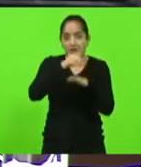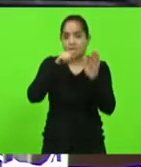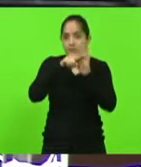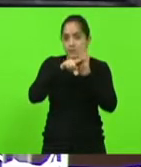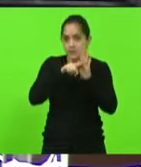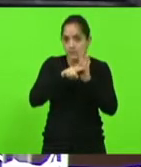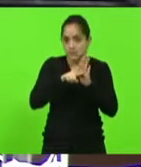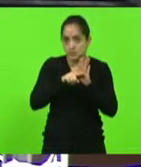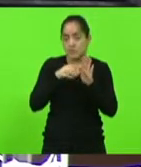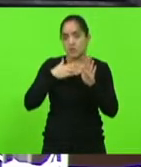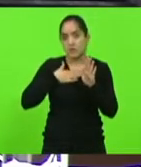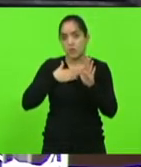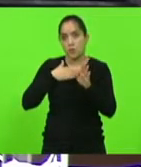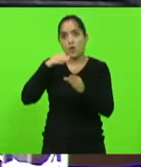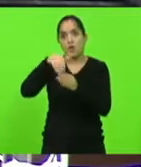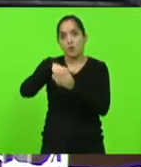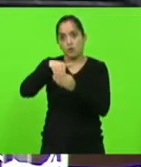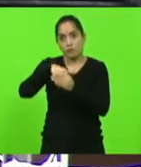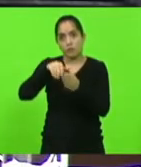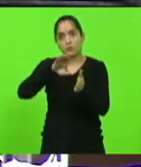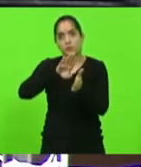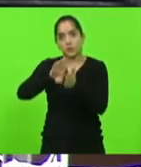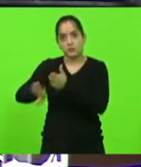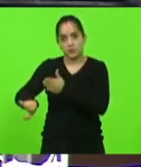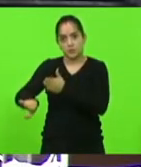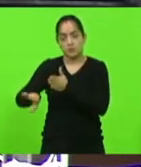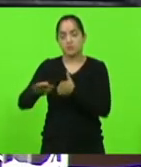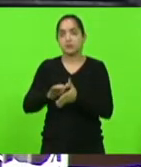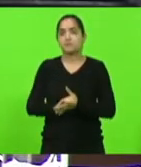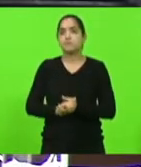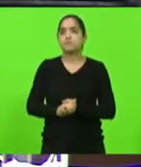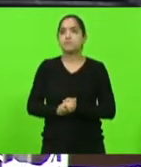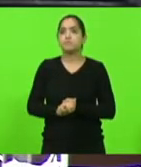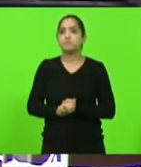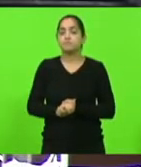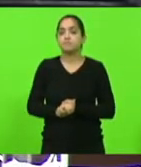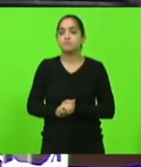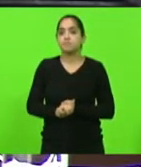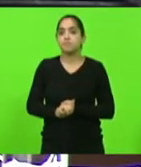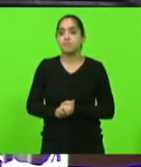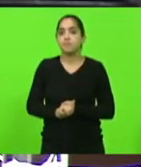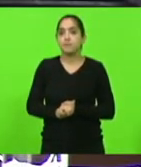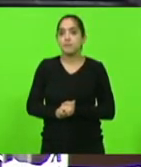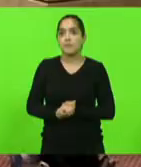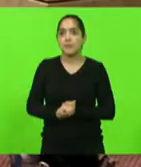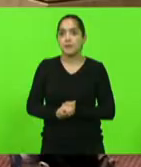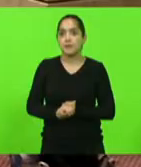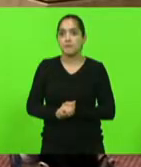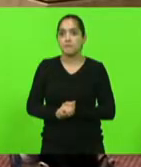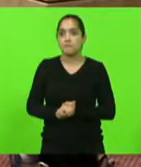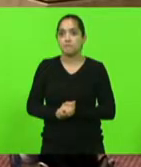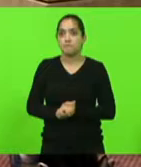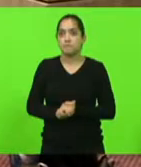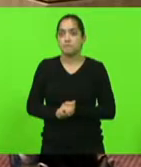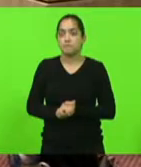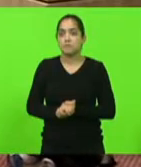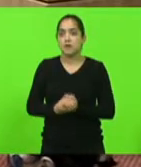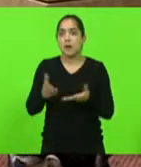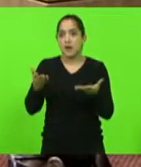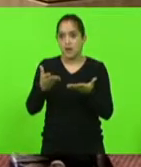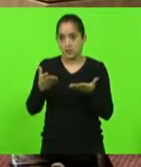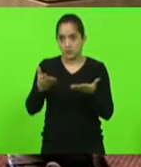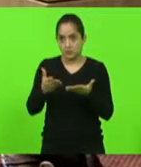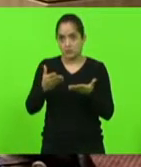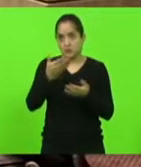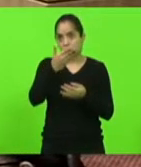voto pela derrubada do veto. Obrigado, senhor presidente. A palavra é o deputado Maurício Cudillac. Na sequência, deputada Ada